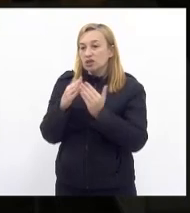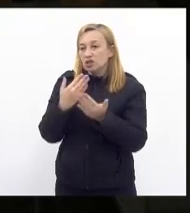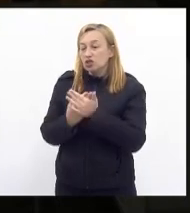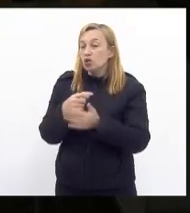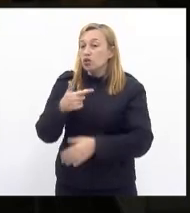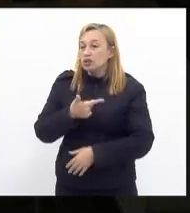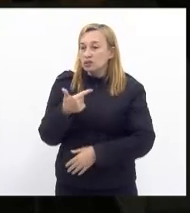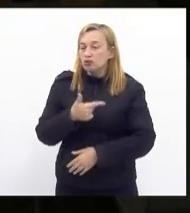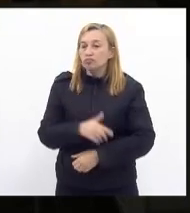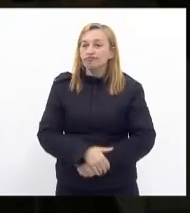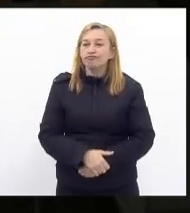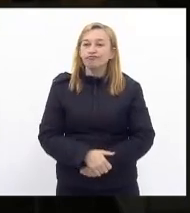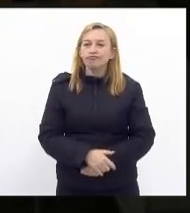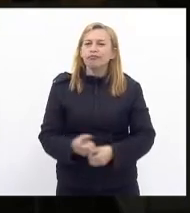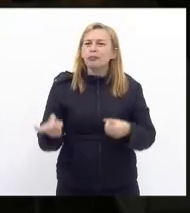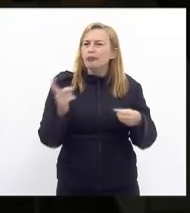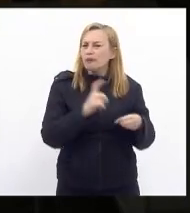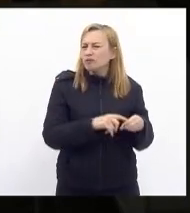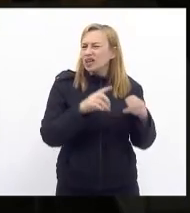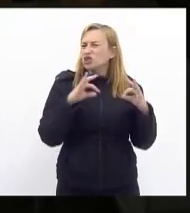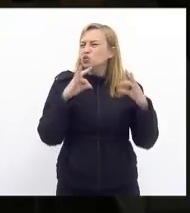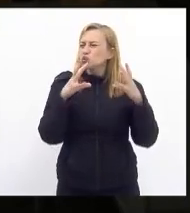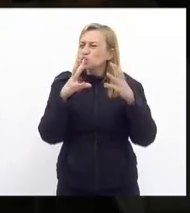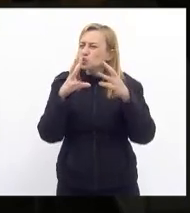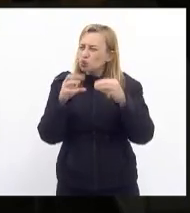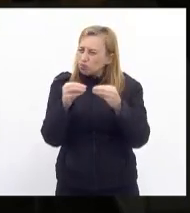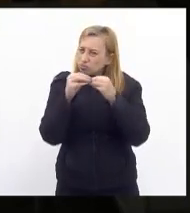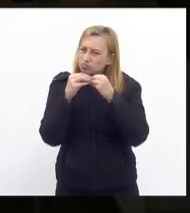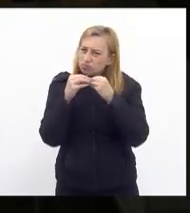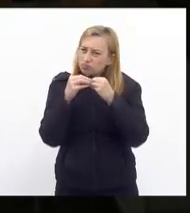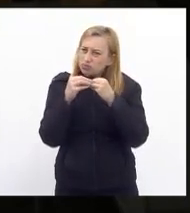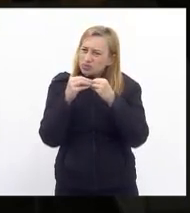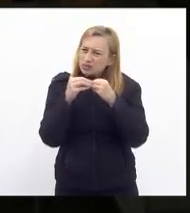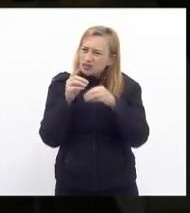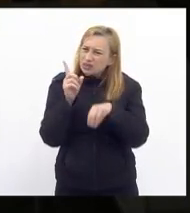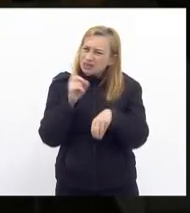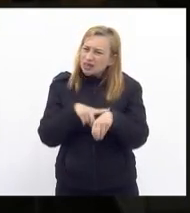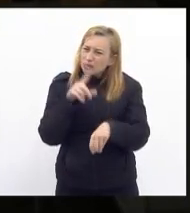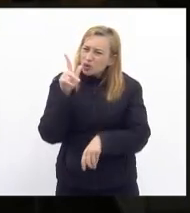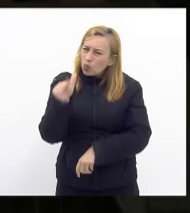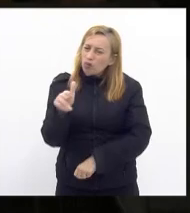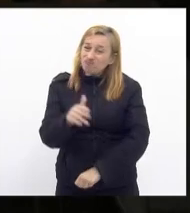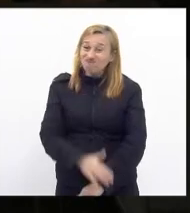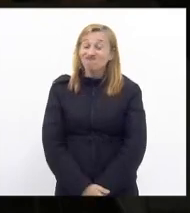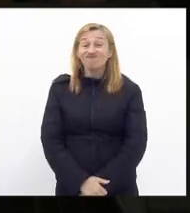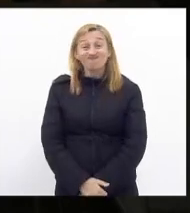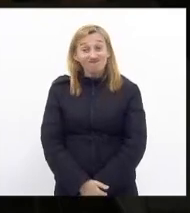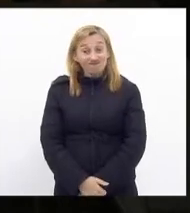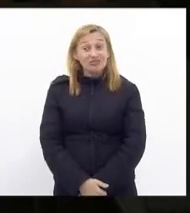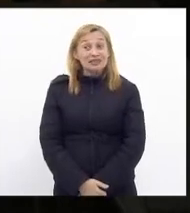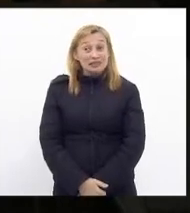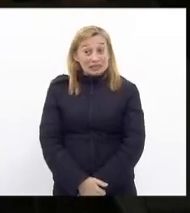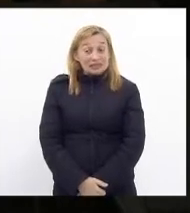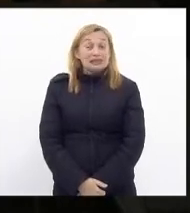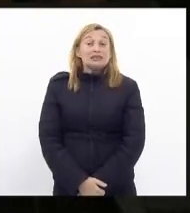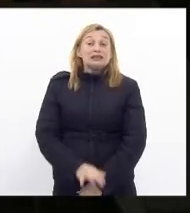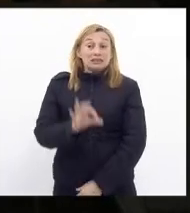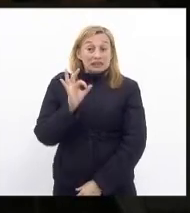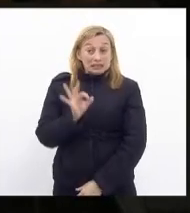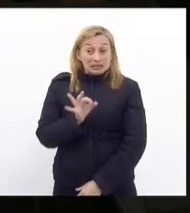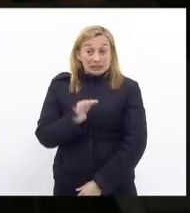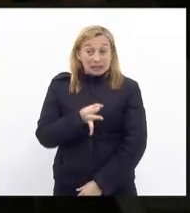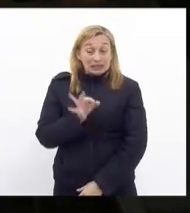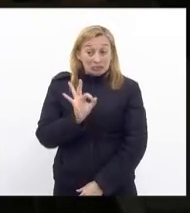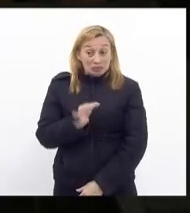que é importante voltar todo mundo ao mesmo tempo certamente gente não garantirá